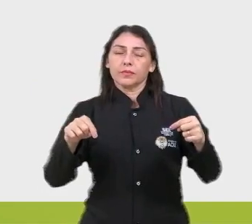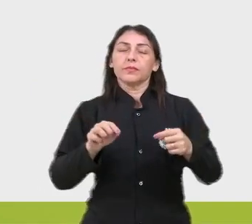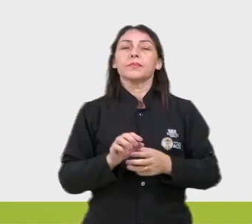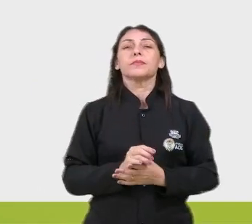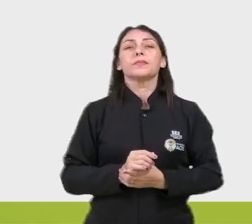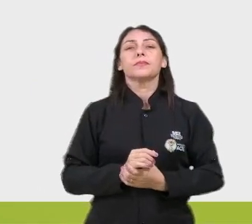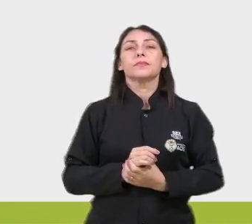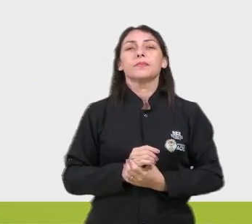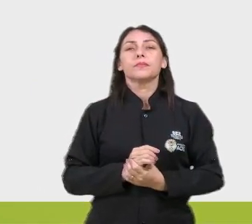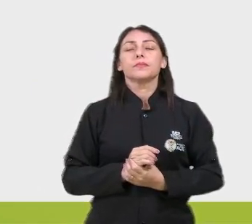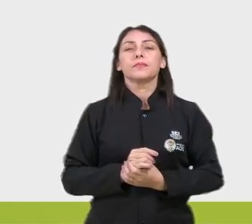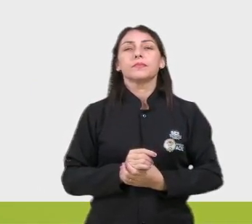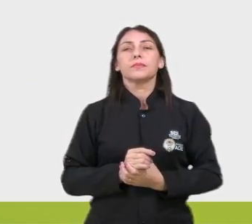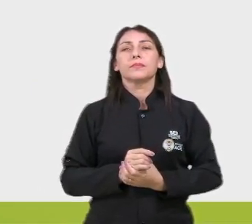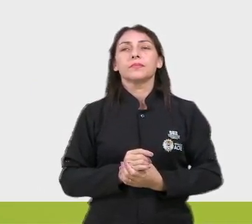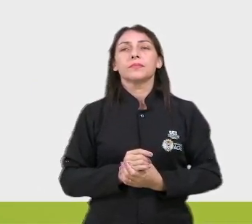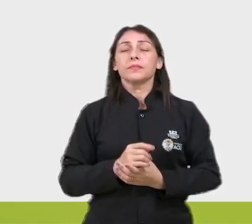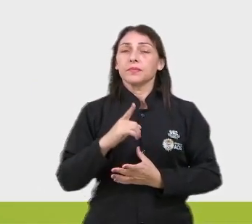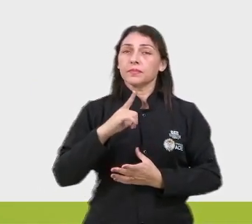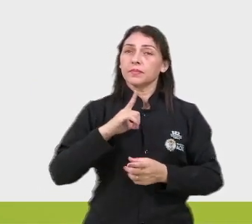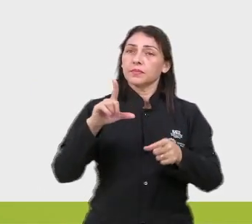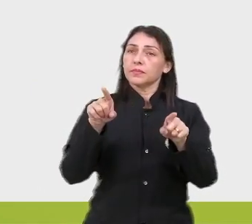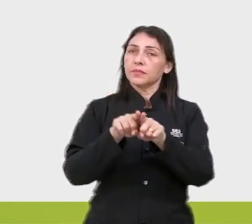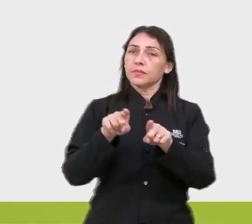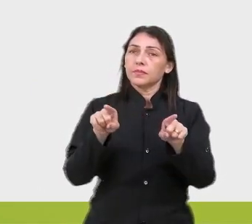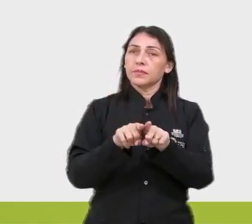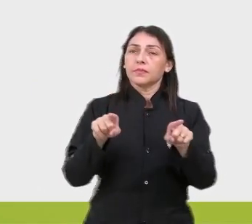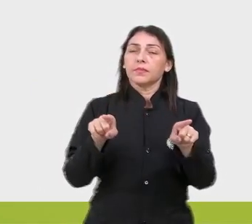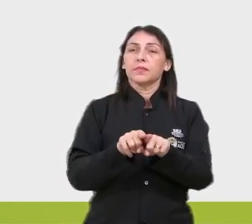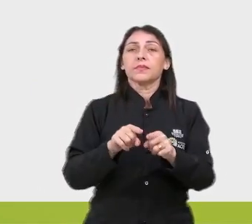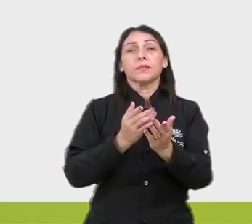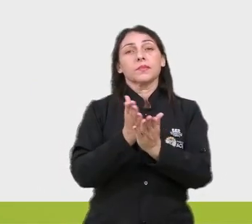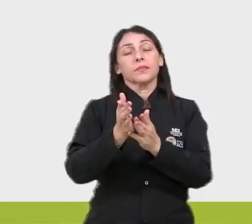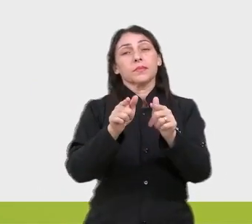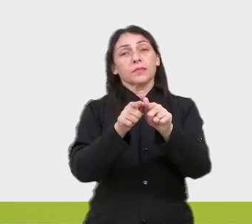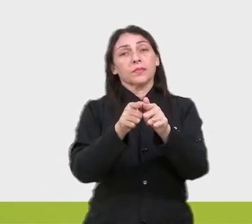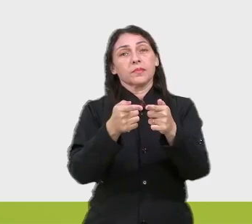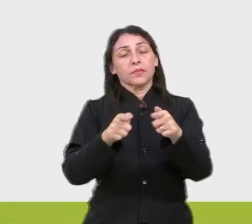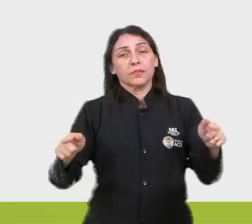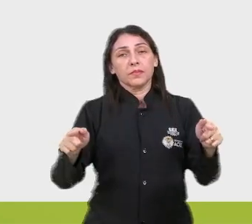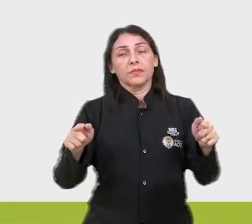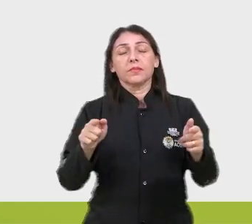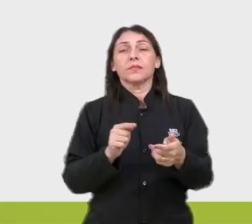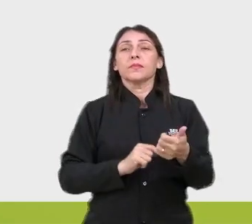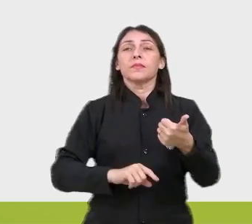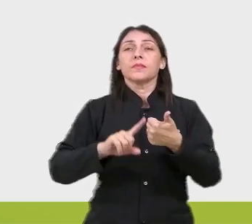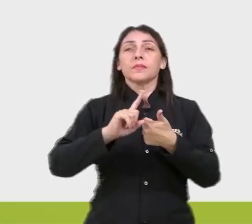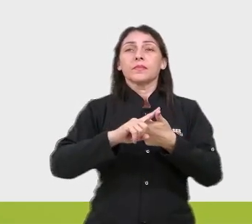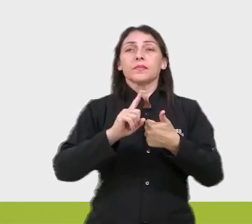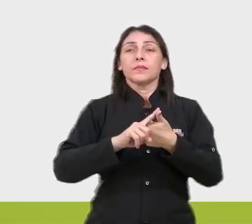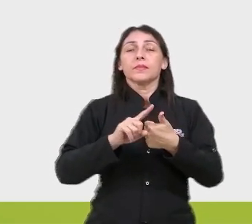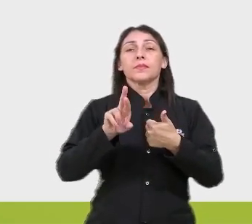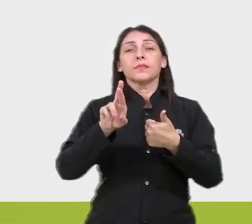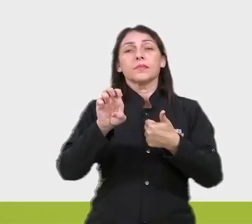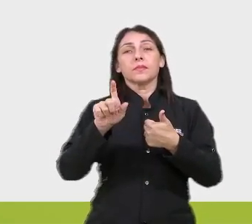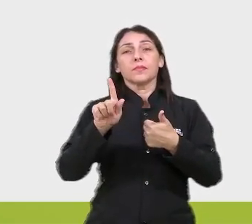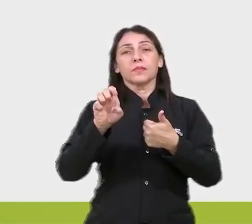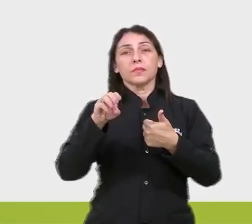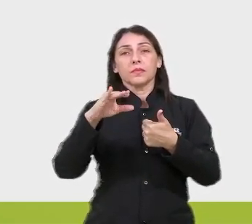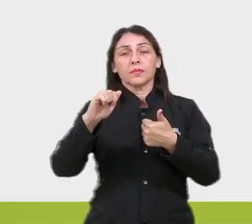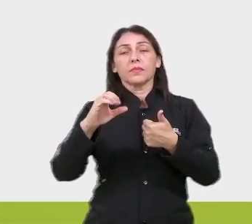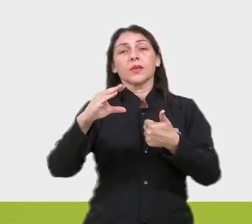silábica. Temos também os desvios gramaticais, que são os desvios de regência,